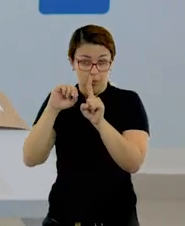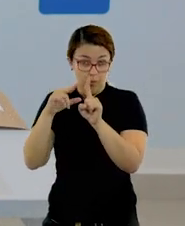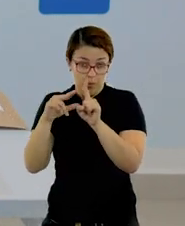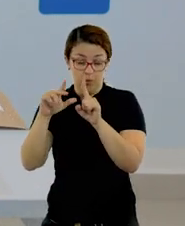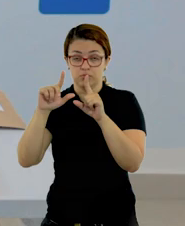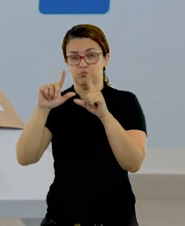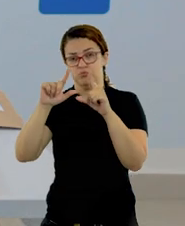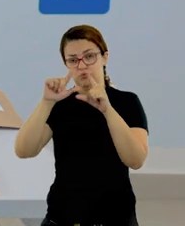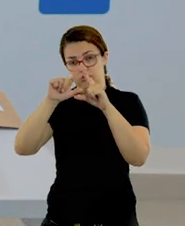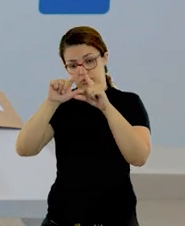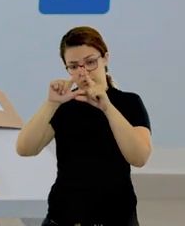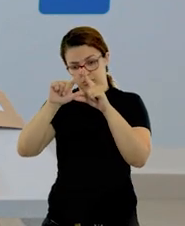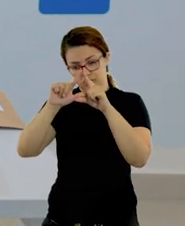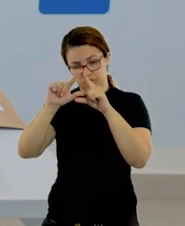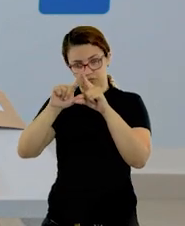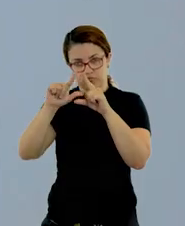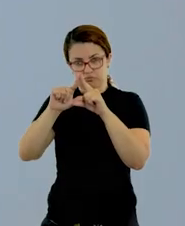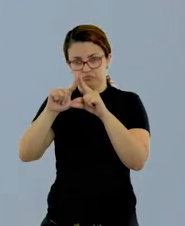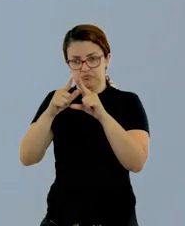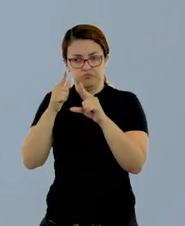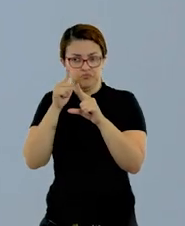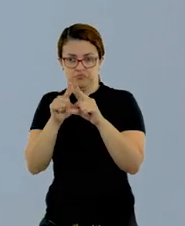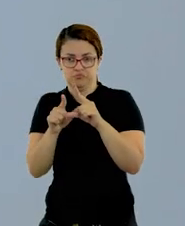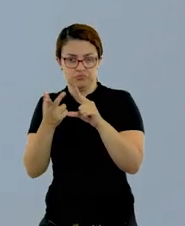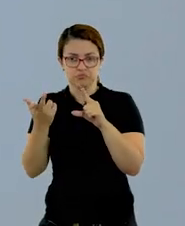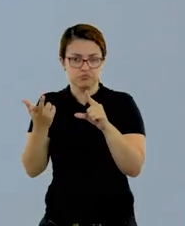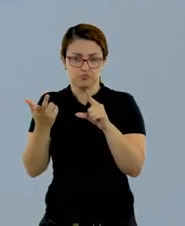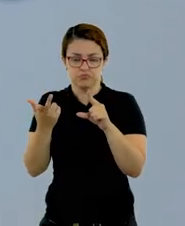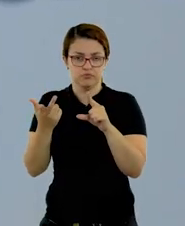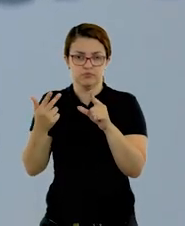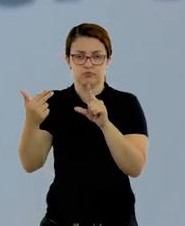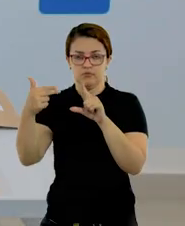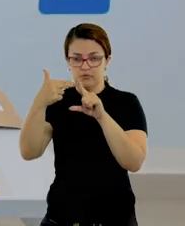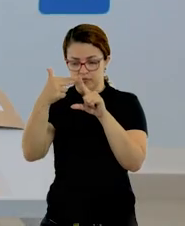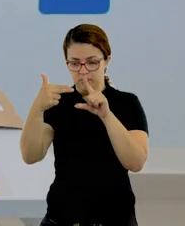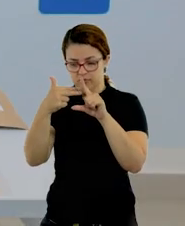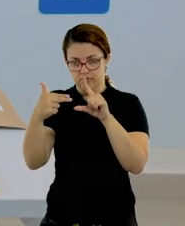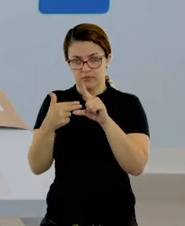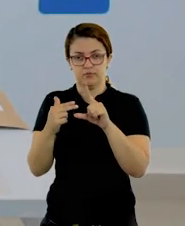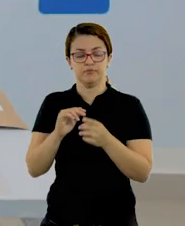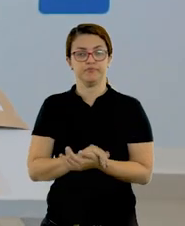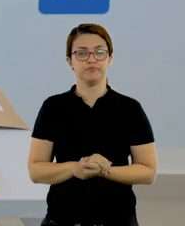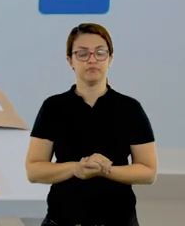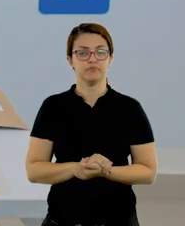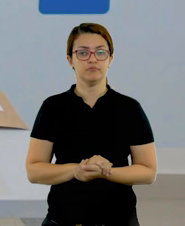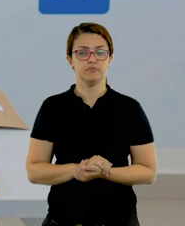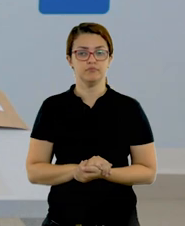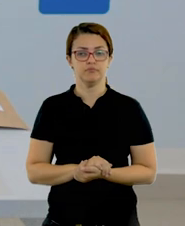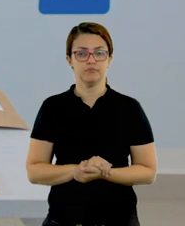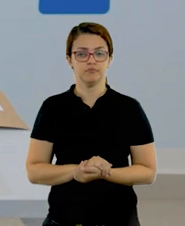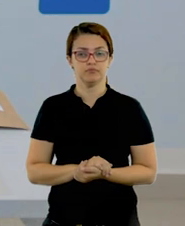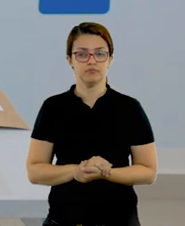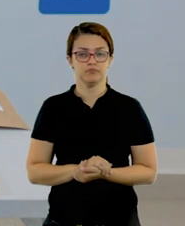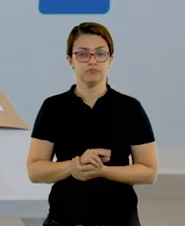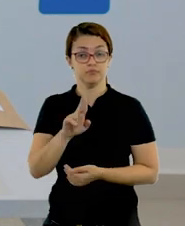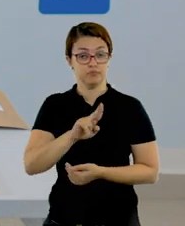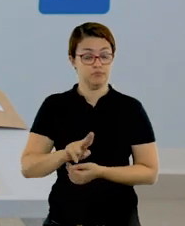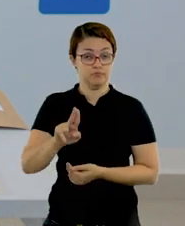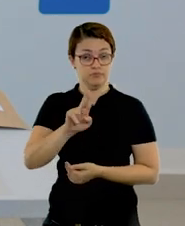ou triângulos, como vocês conseguirem recortar na casa de vocês. Aí,